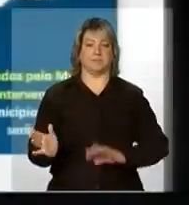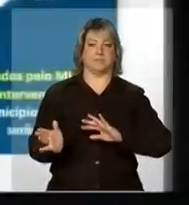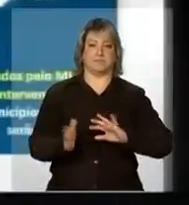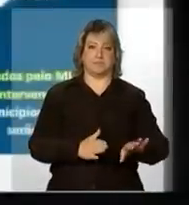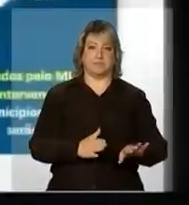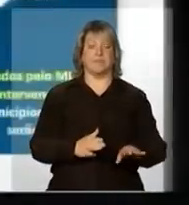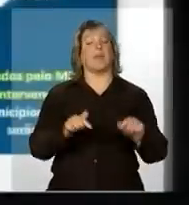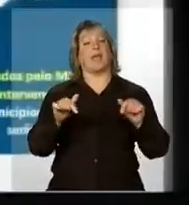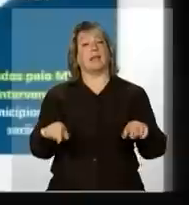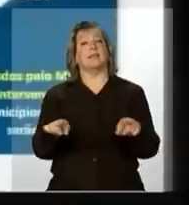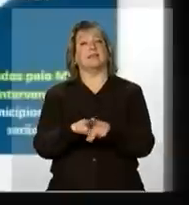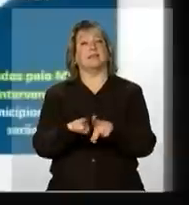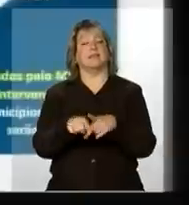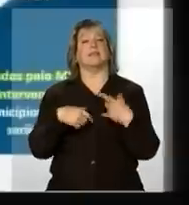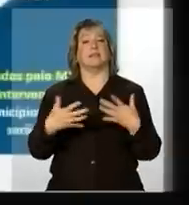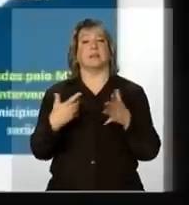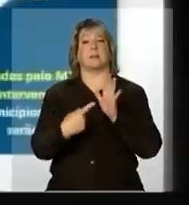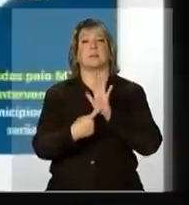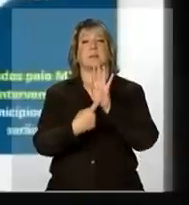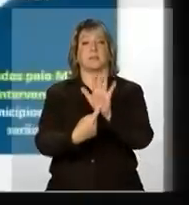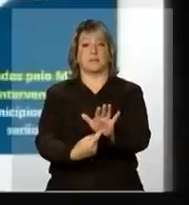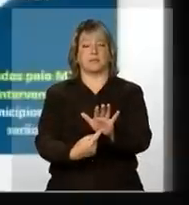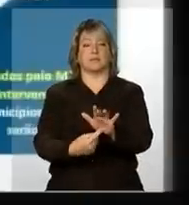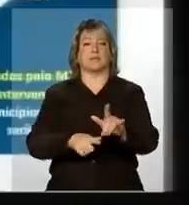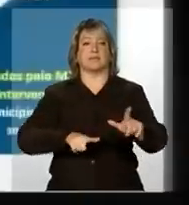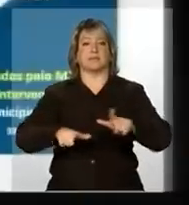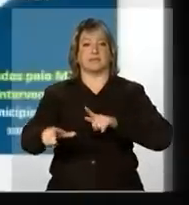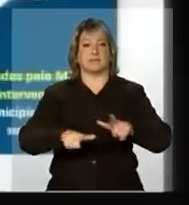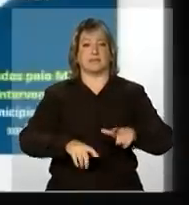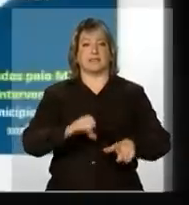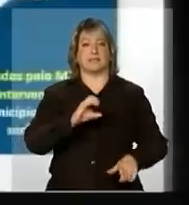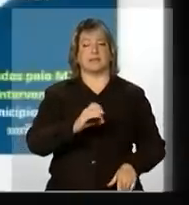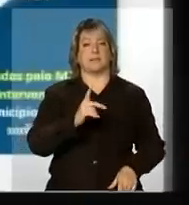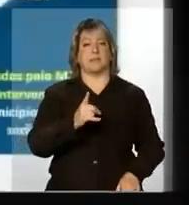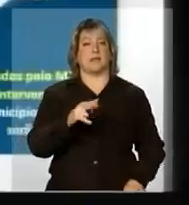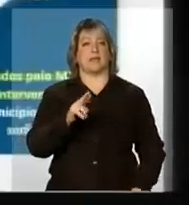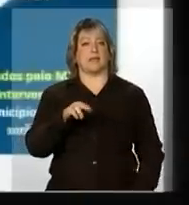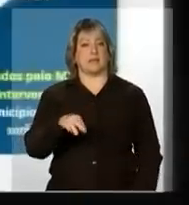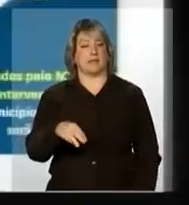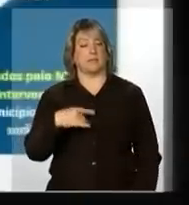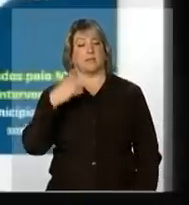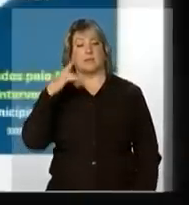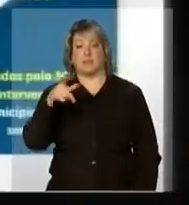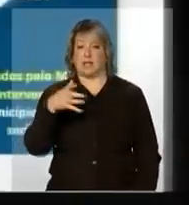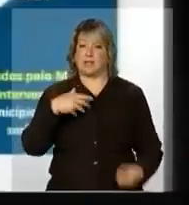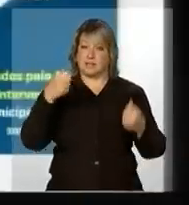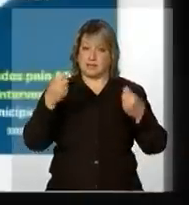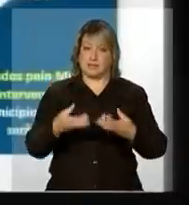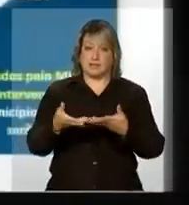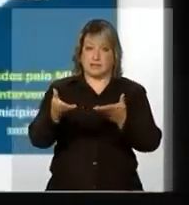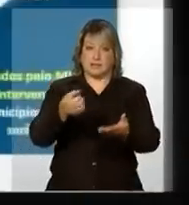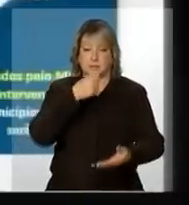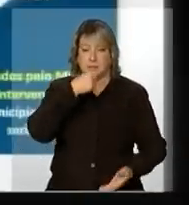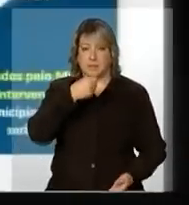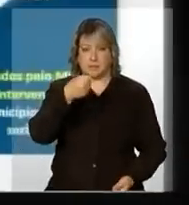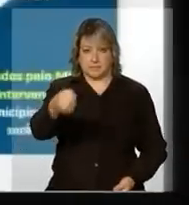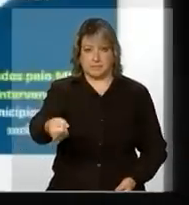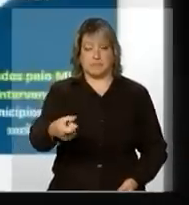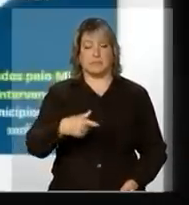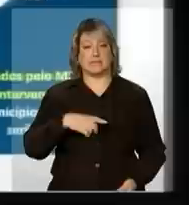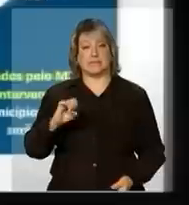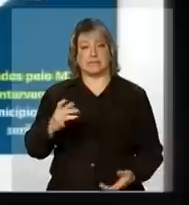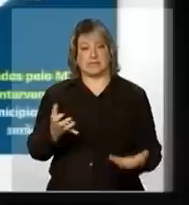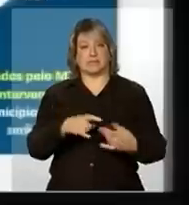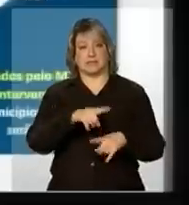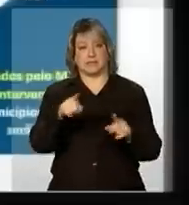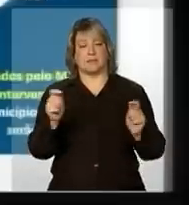queria destacar o trabalho da CPRM. Não sei se, Manuel, gostaria de dar uma palavrinha também, se quiser, o pessoal